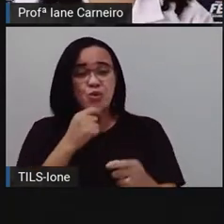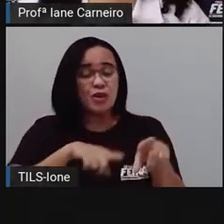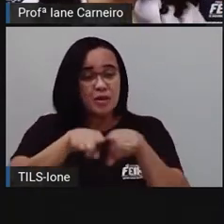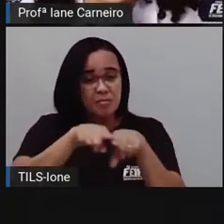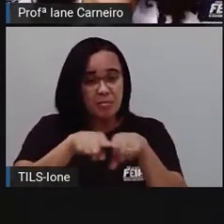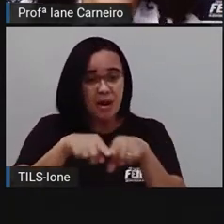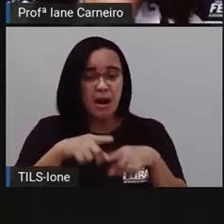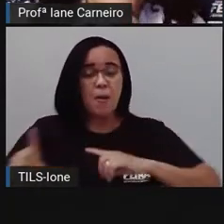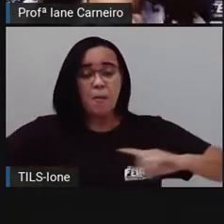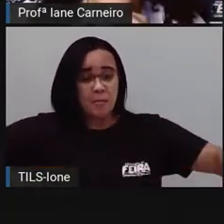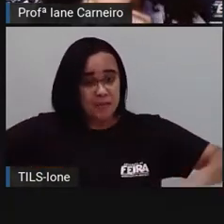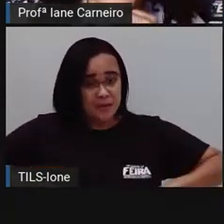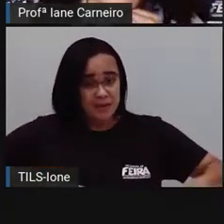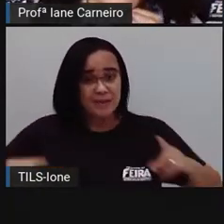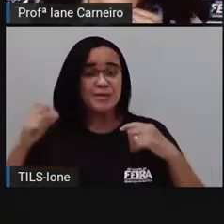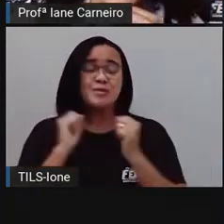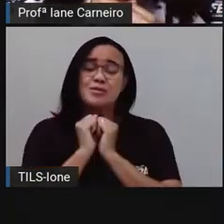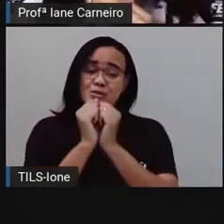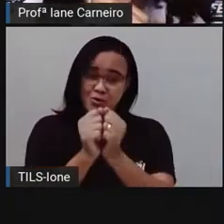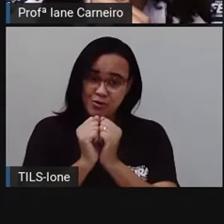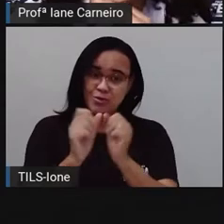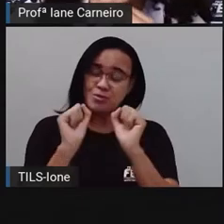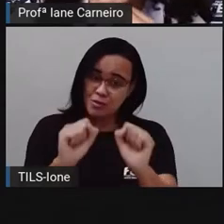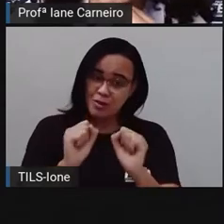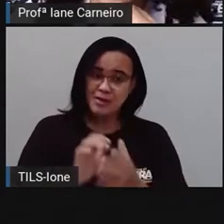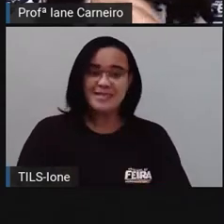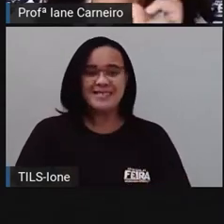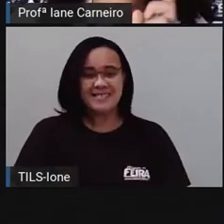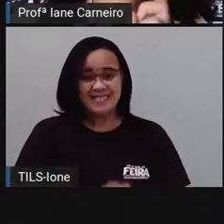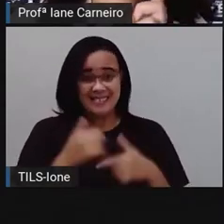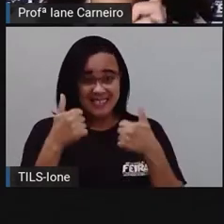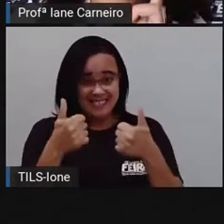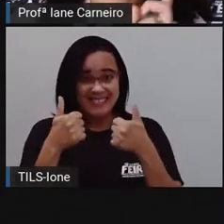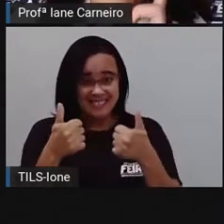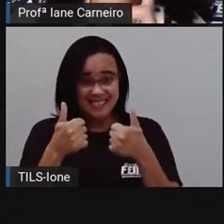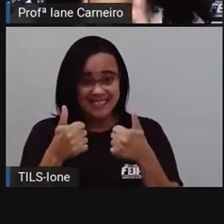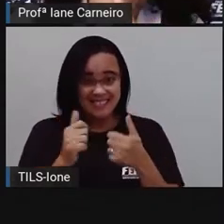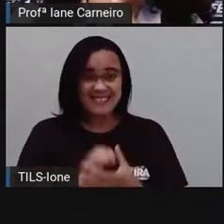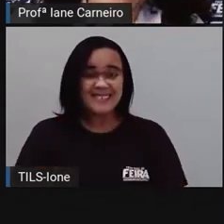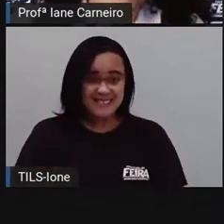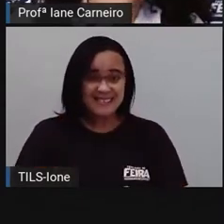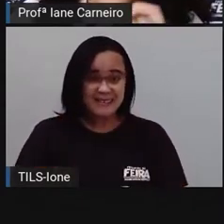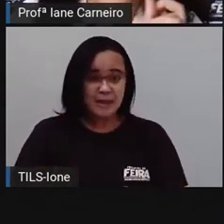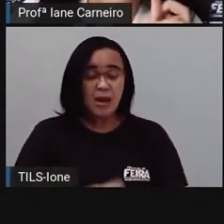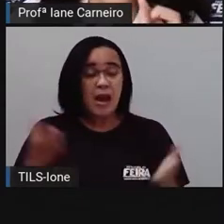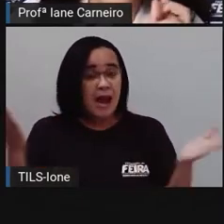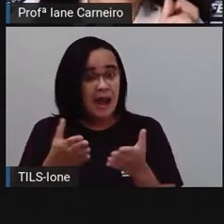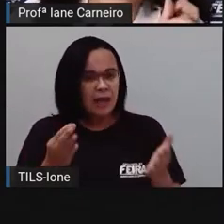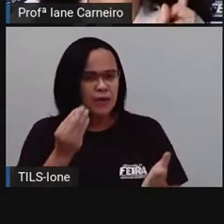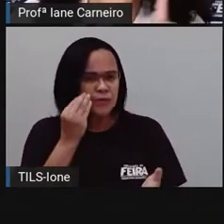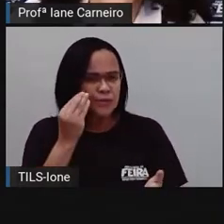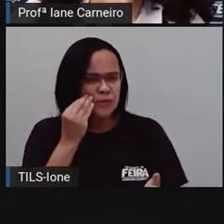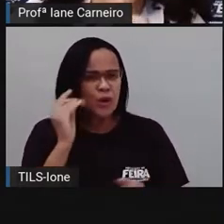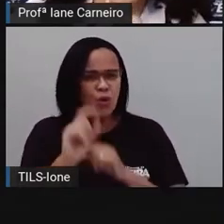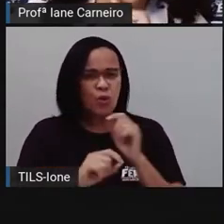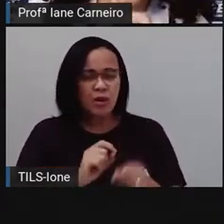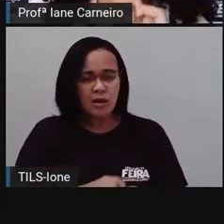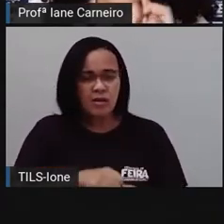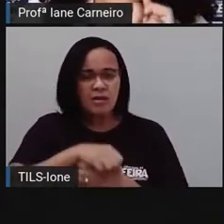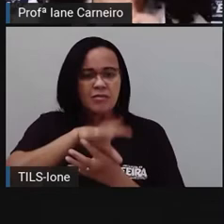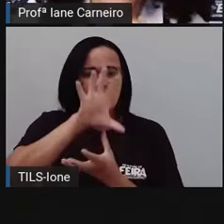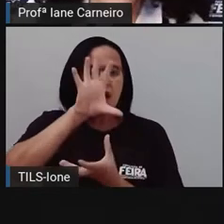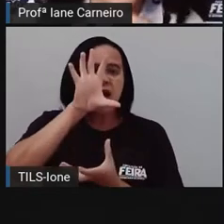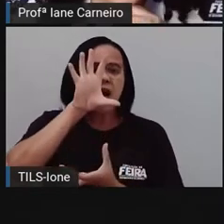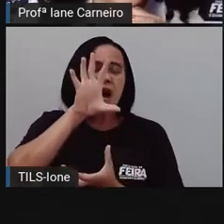o som da arara, tá bom? Joia. Agora, experimente abrir a boca como